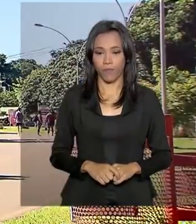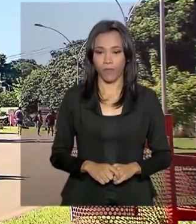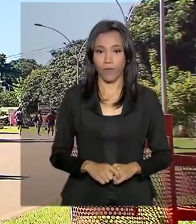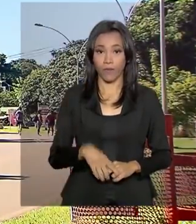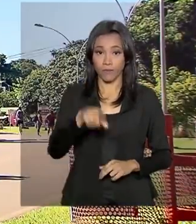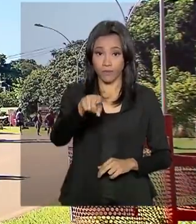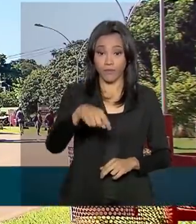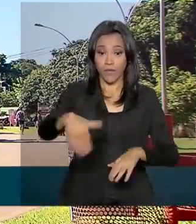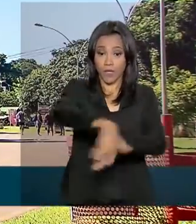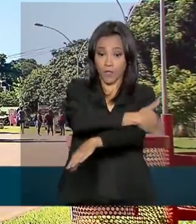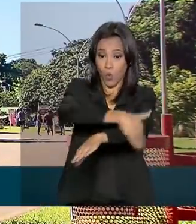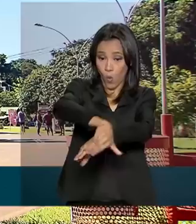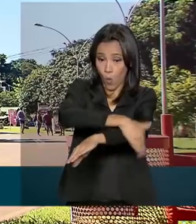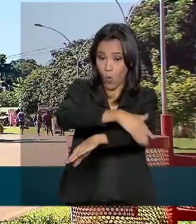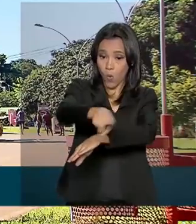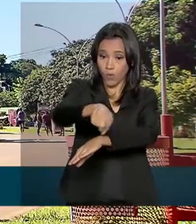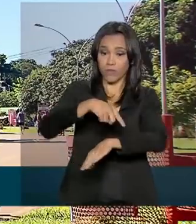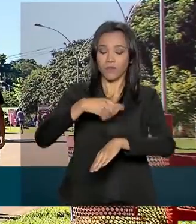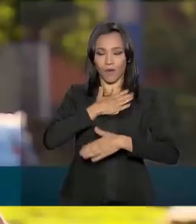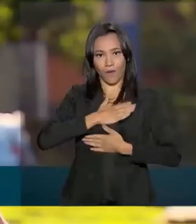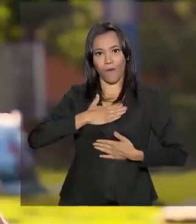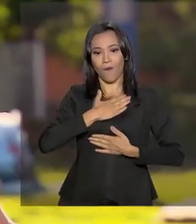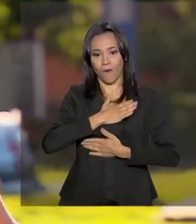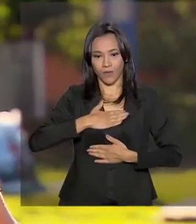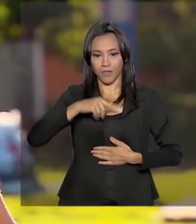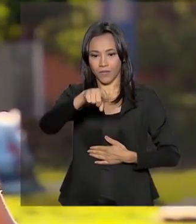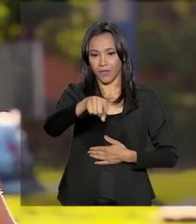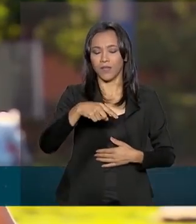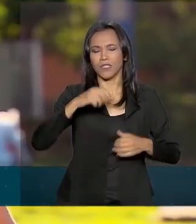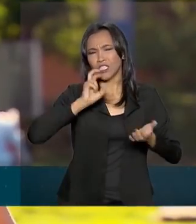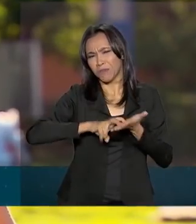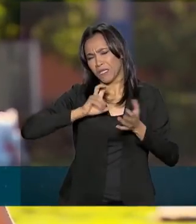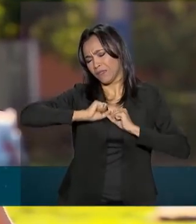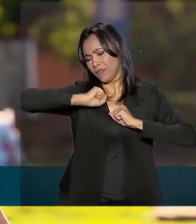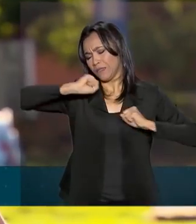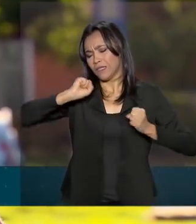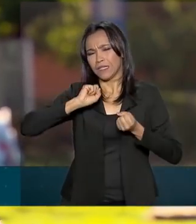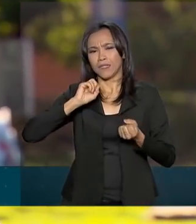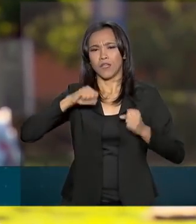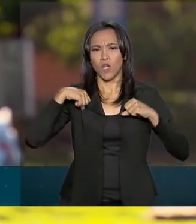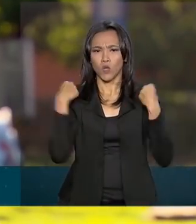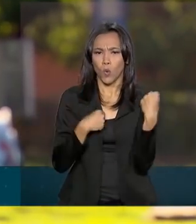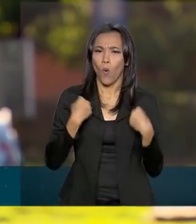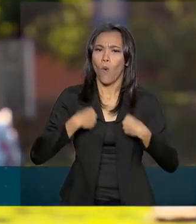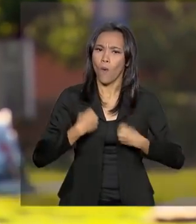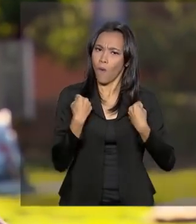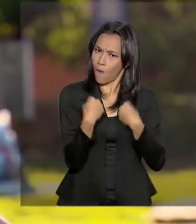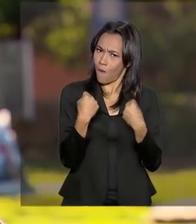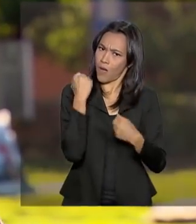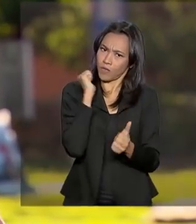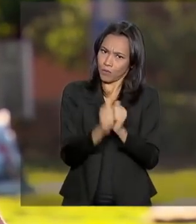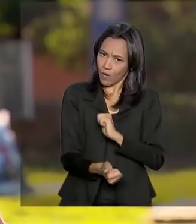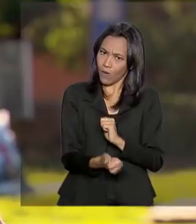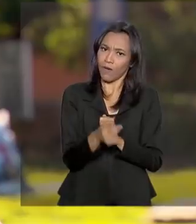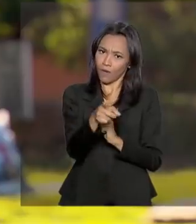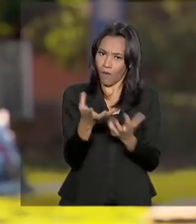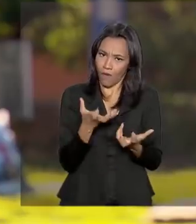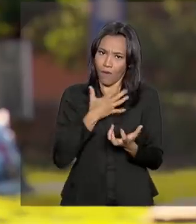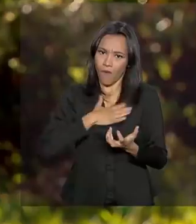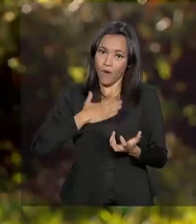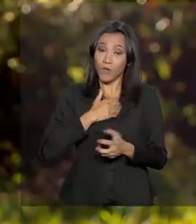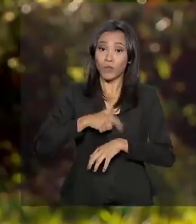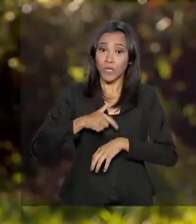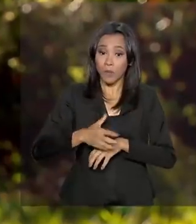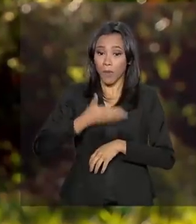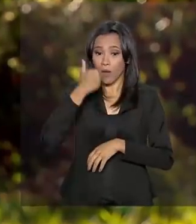Das ruas, a gente encontra quem gosta. Para quem gosta de acordar cedo, quem pratica atividade física, eu acho que o tempo rende